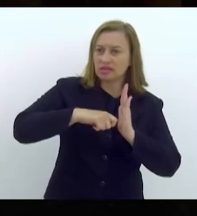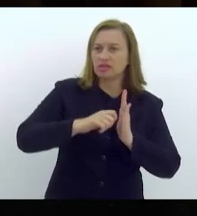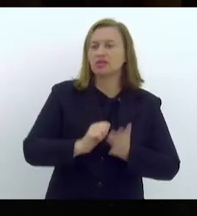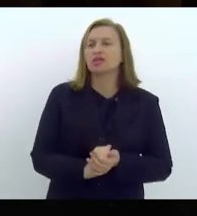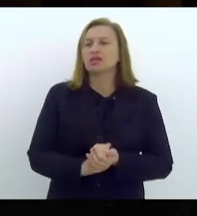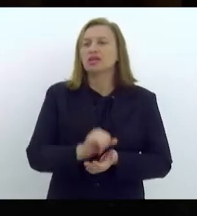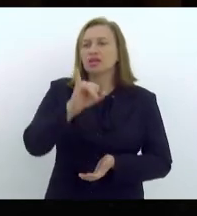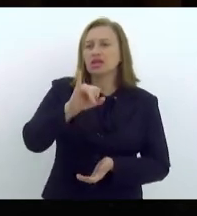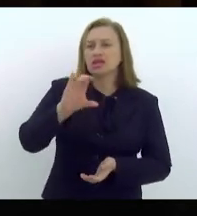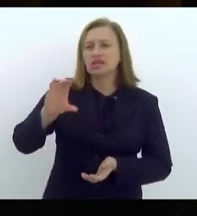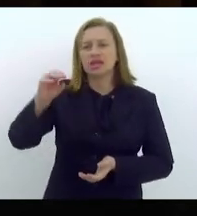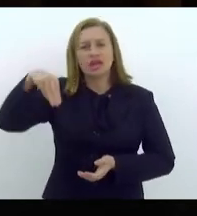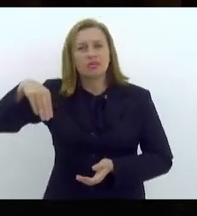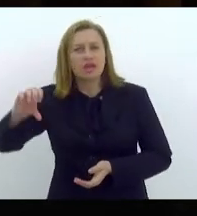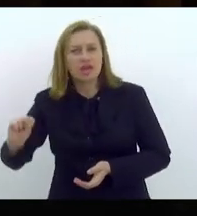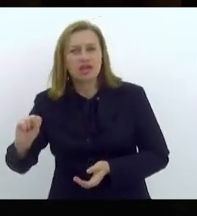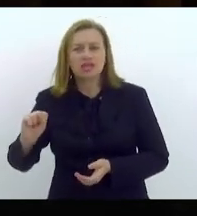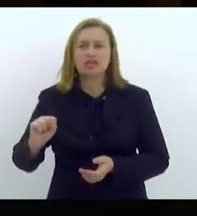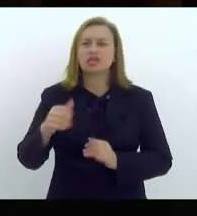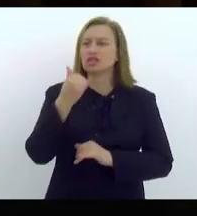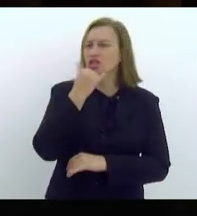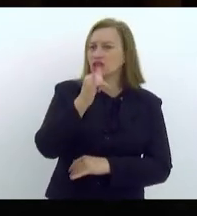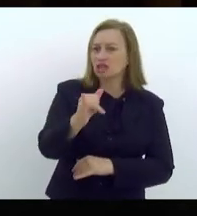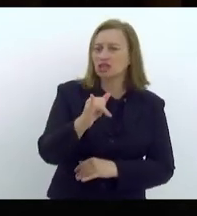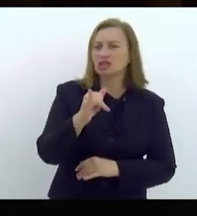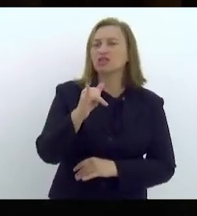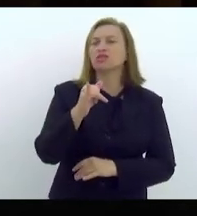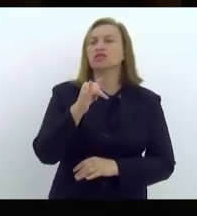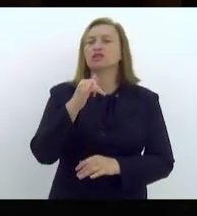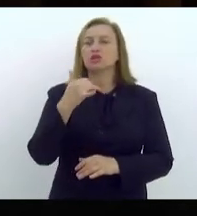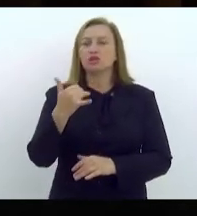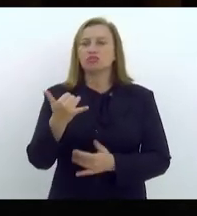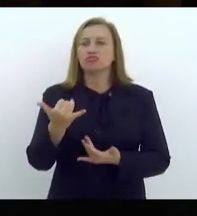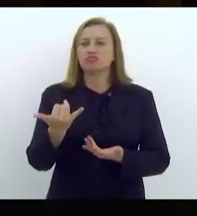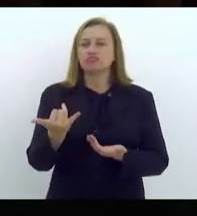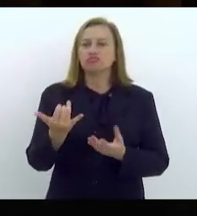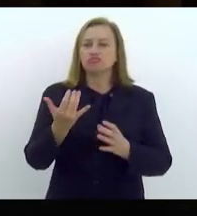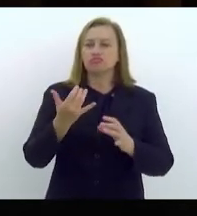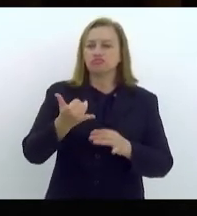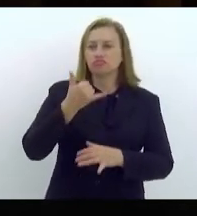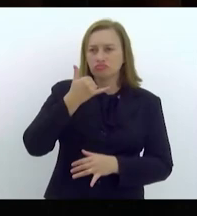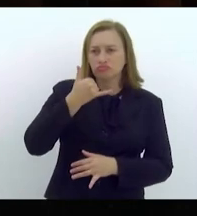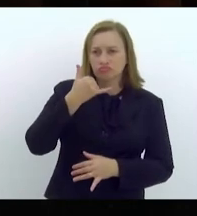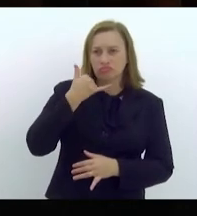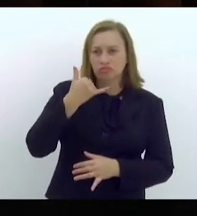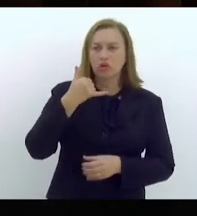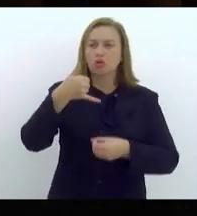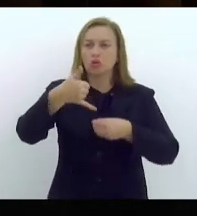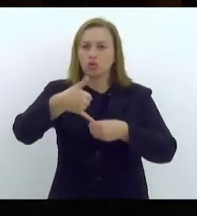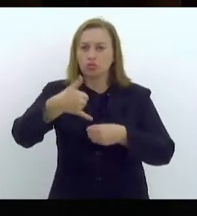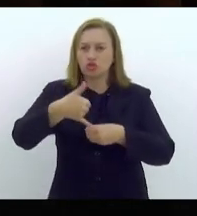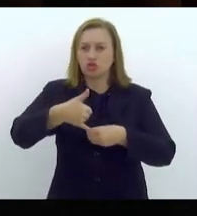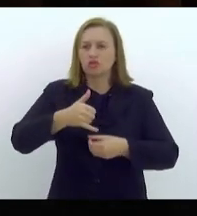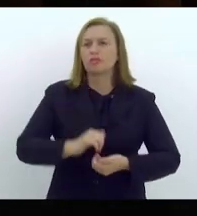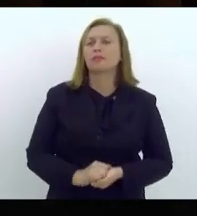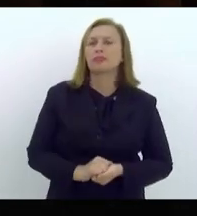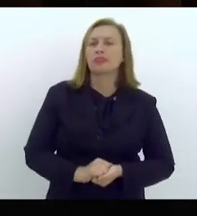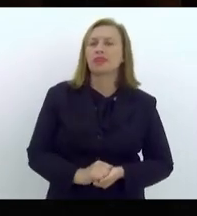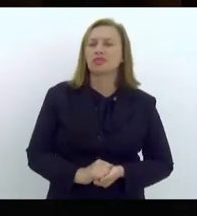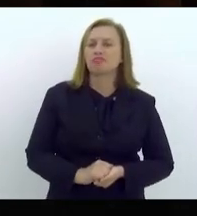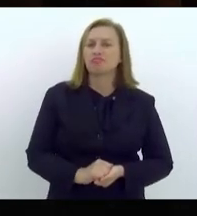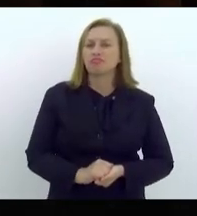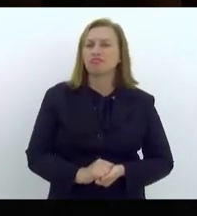ICMS, de energia, telecomunicações e combustíveis. E esta